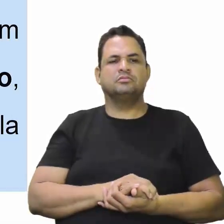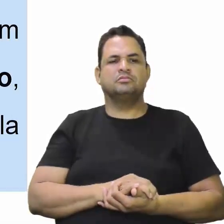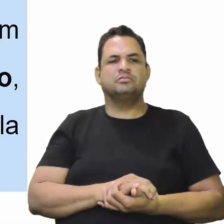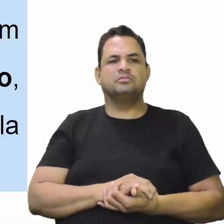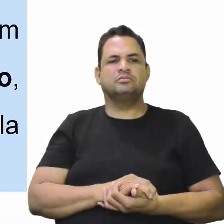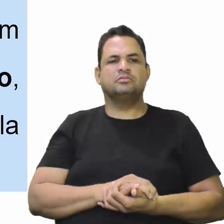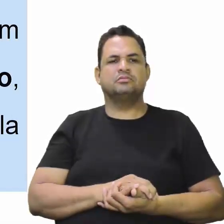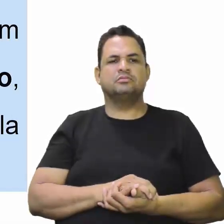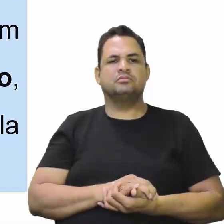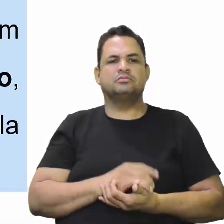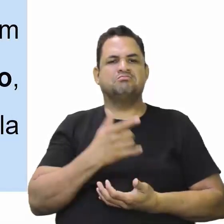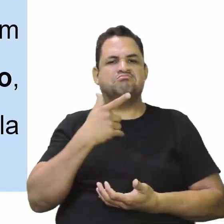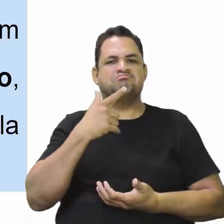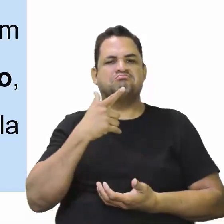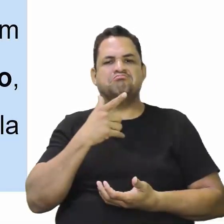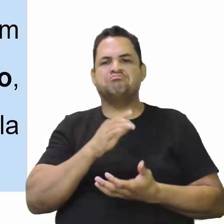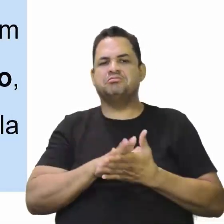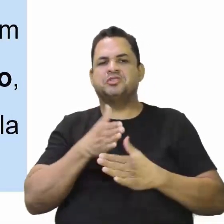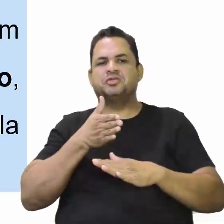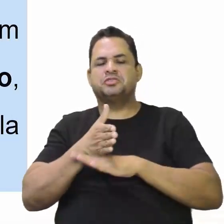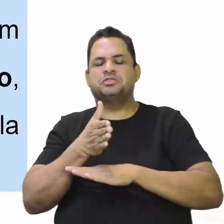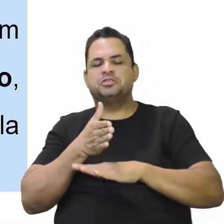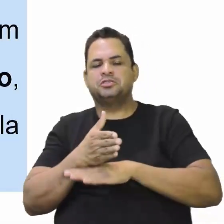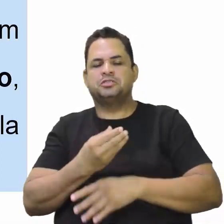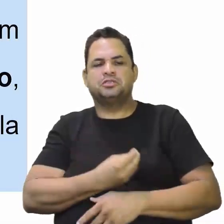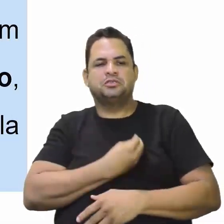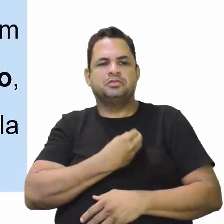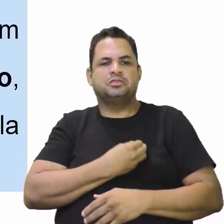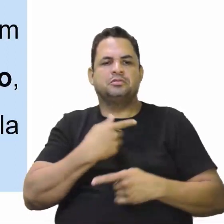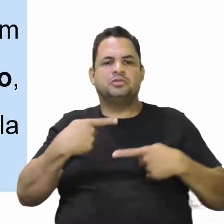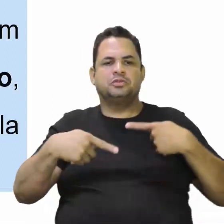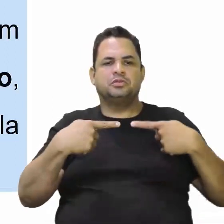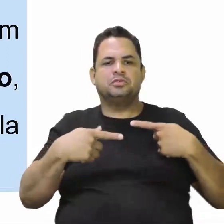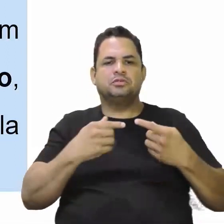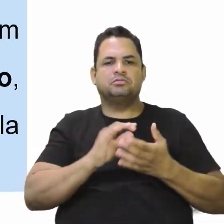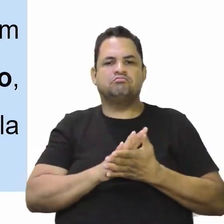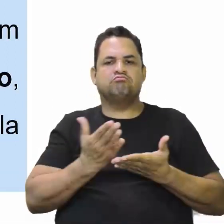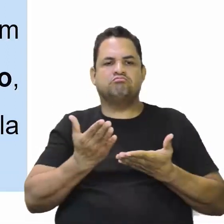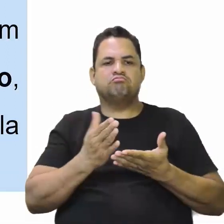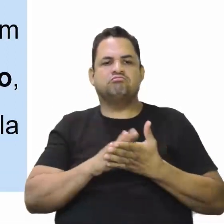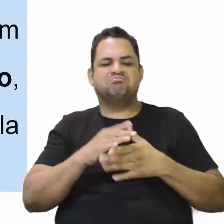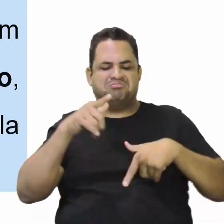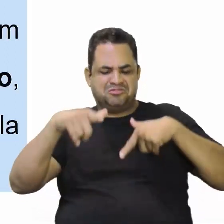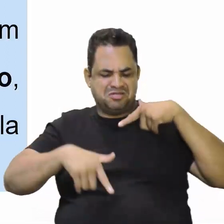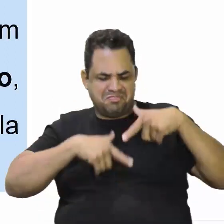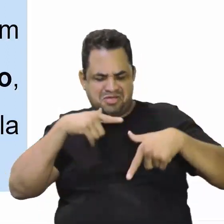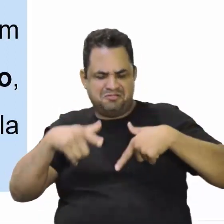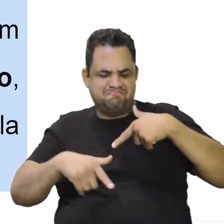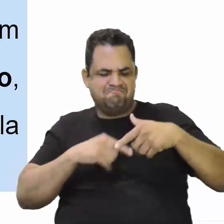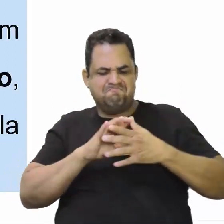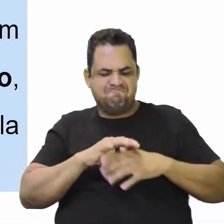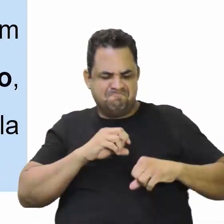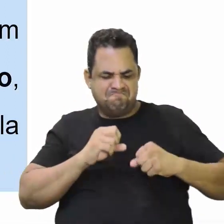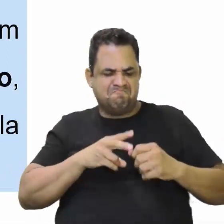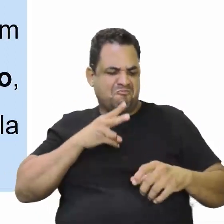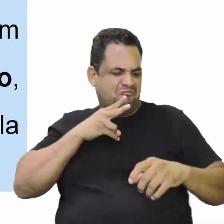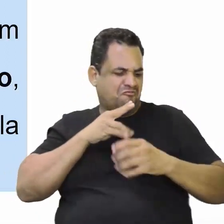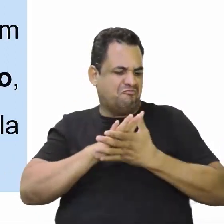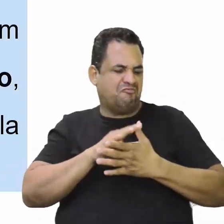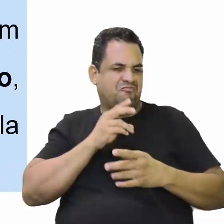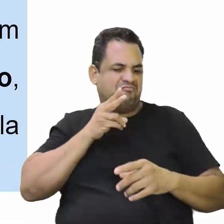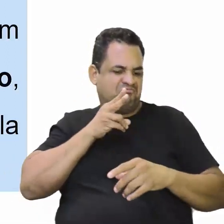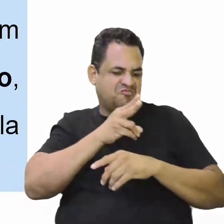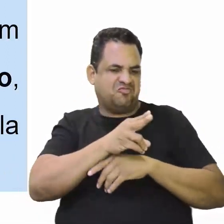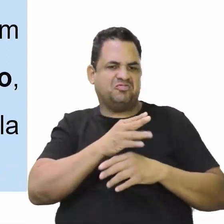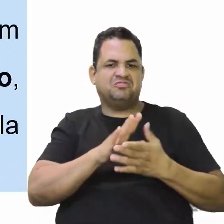Não tinham nenhum acesso à vida política e foram submetidos ao trabalho forçado através